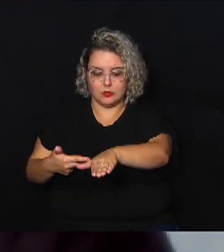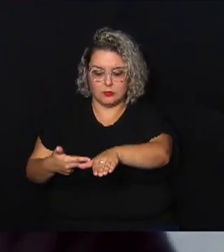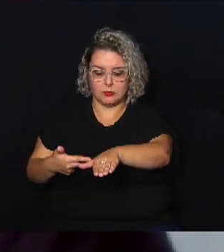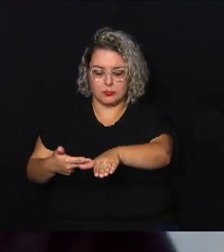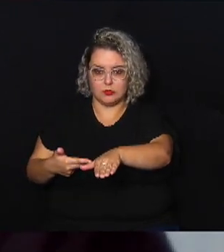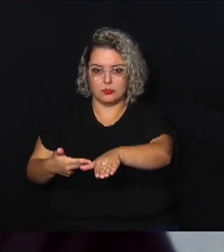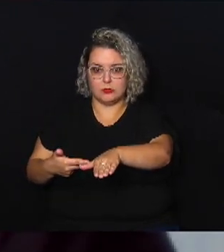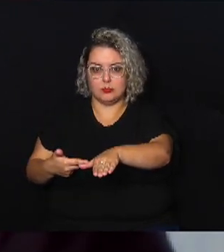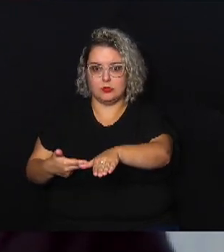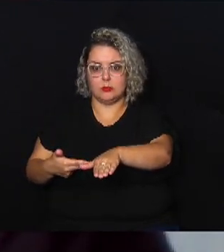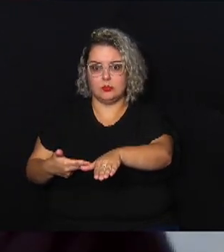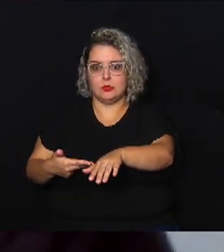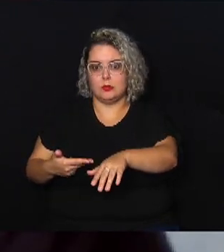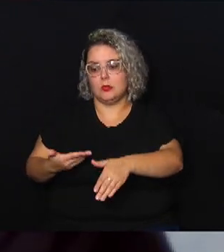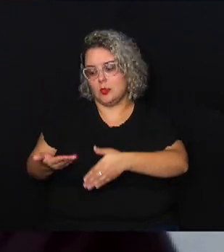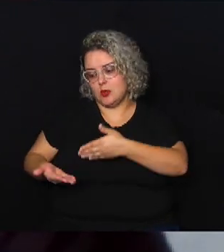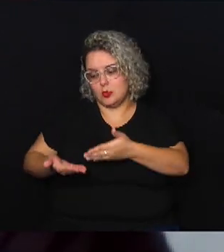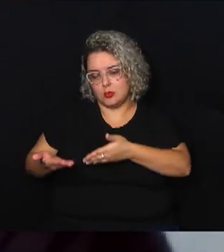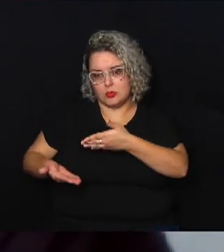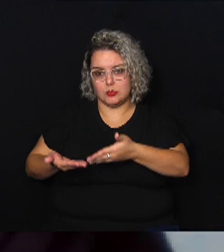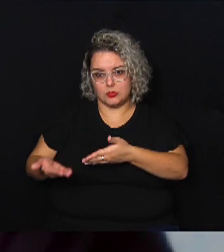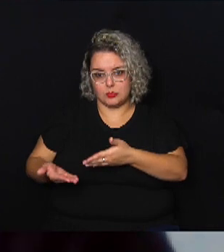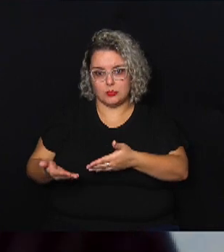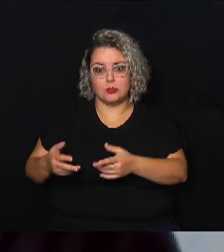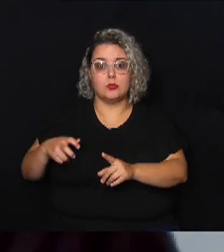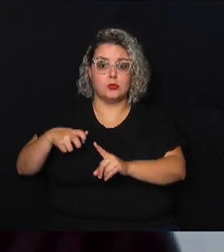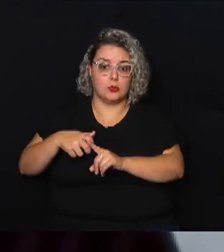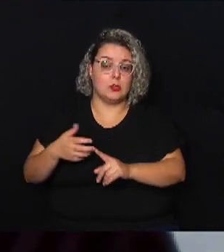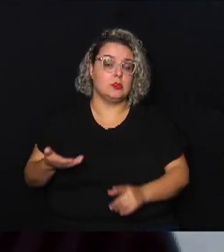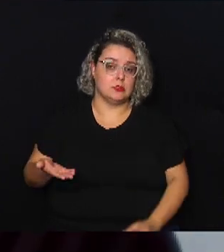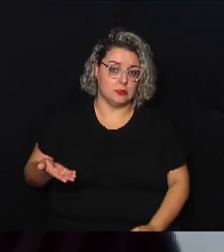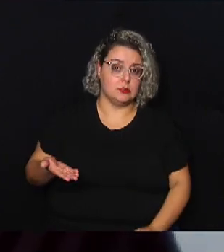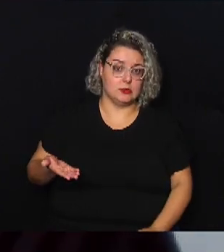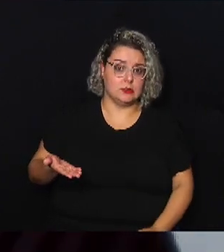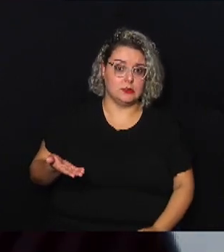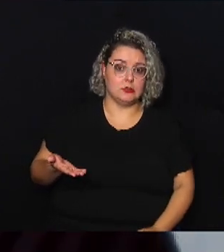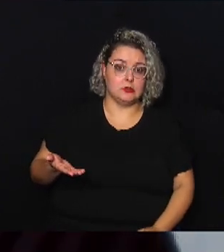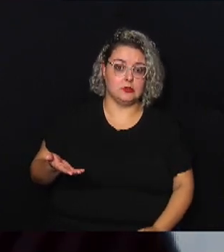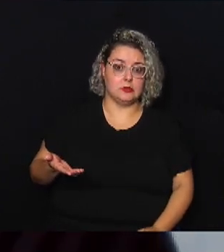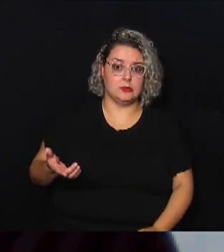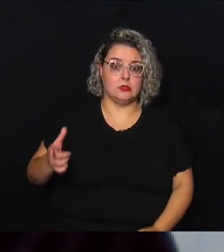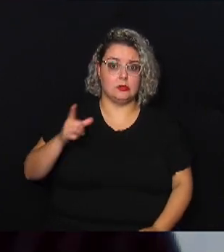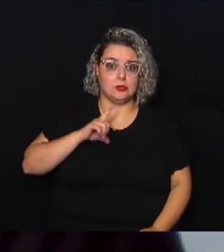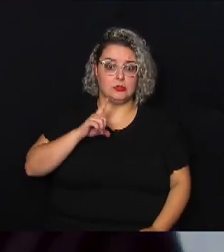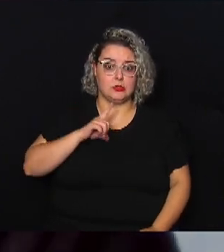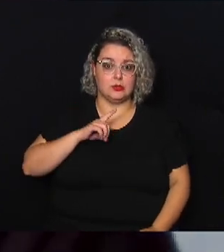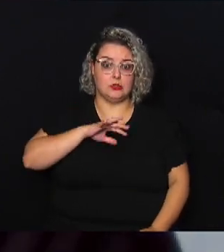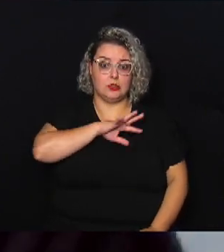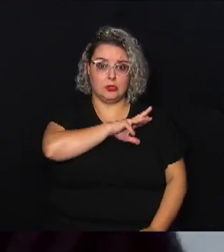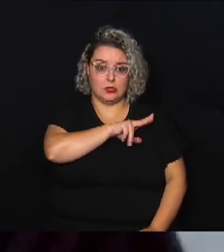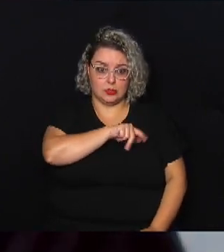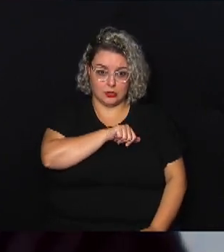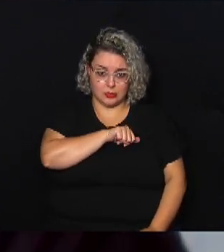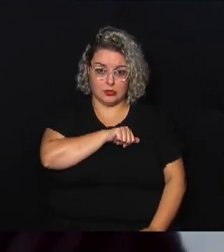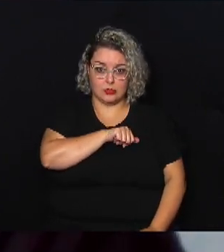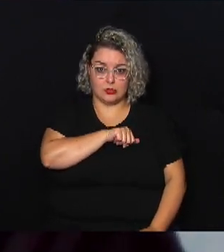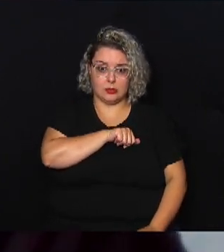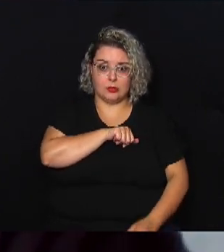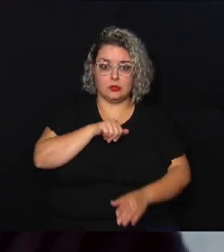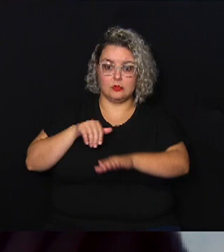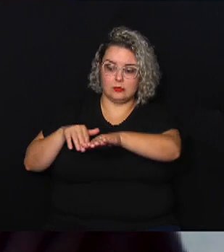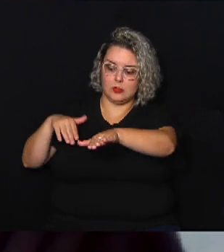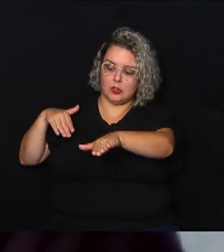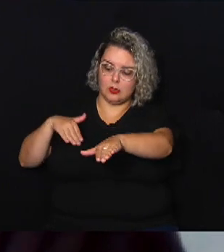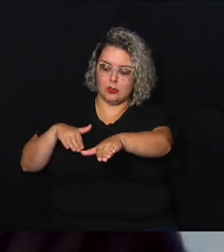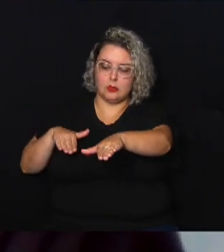já tratando o acidentado tinha uma viatura do SAMU que tinha acabado de chegar